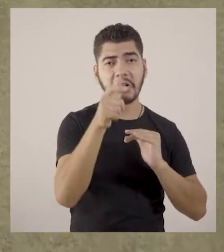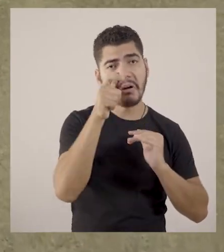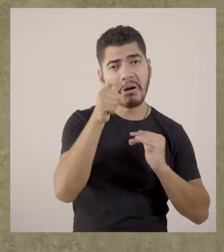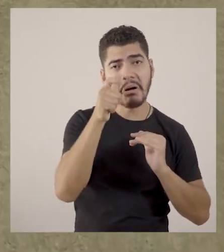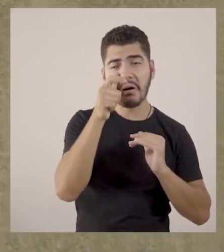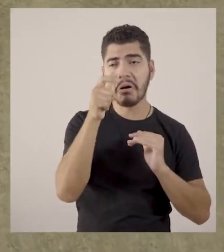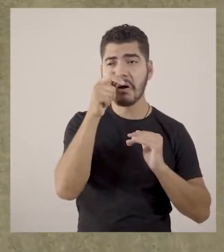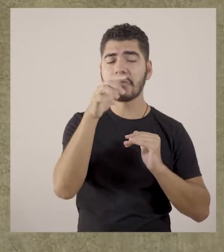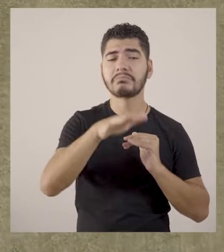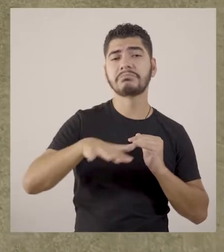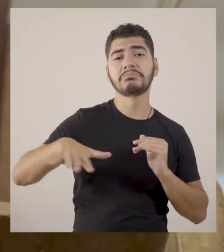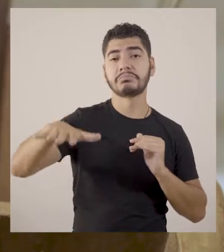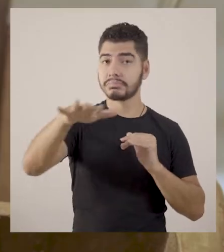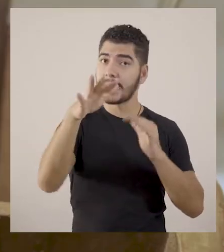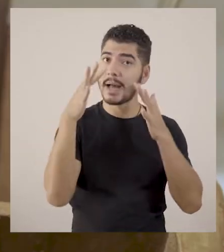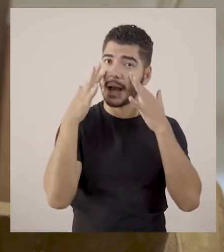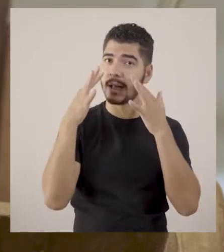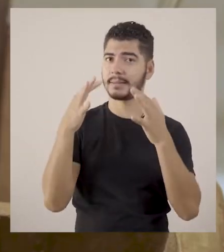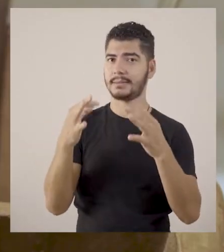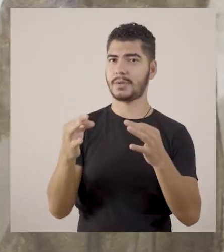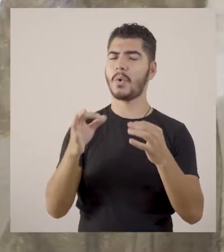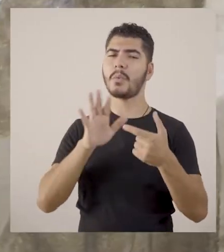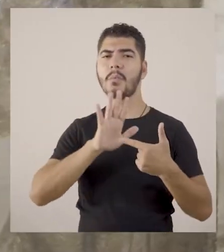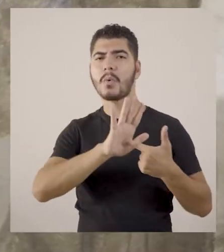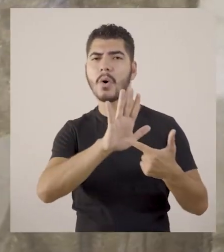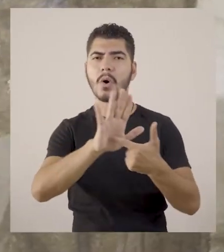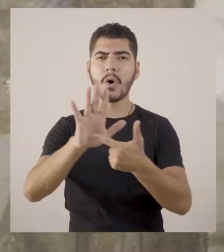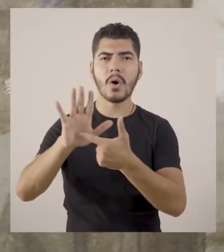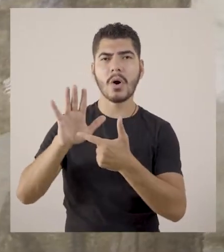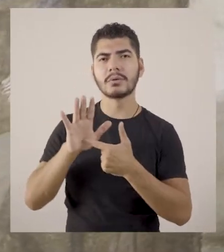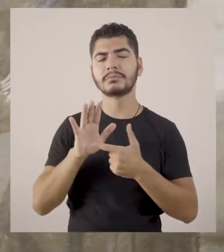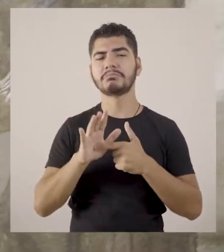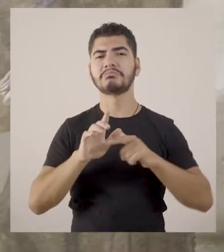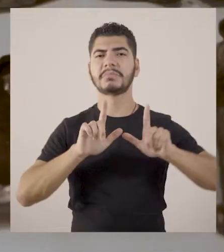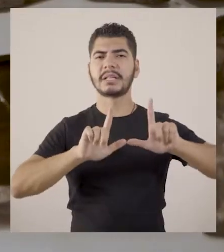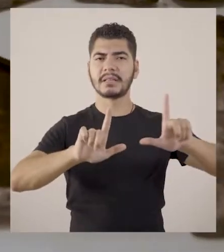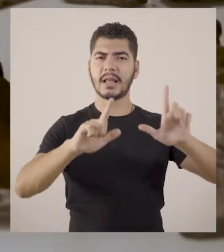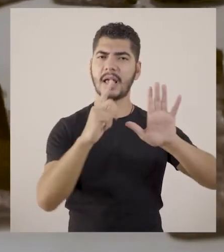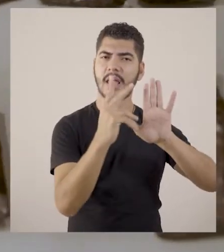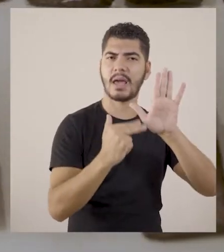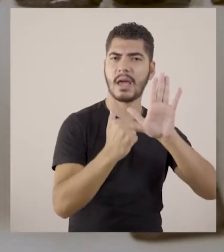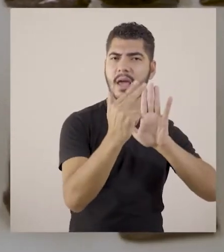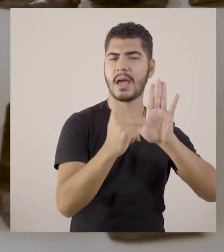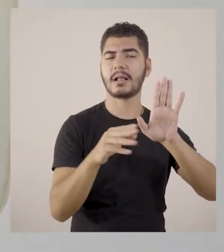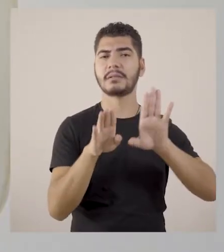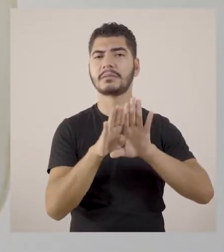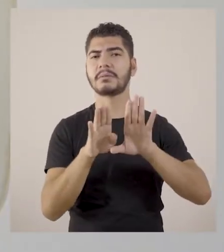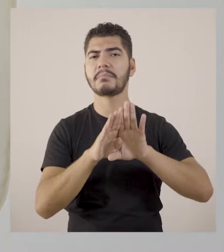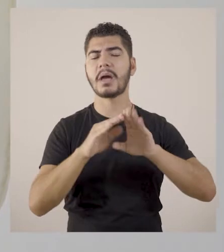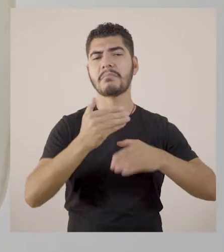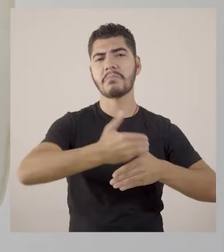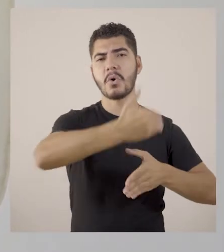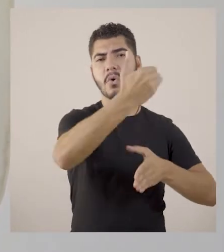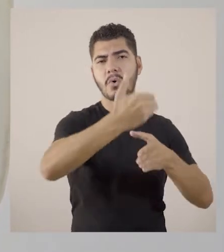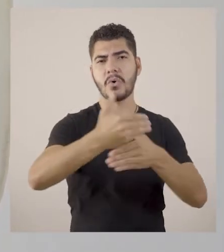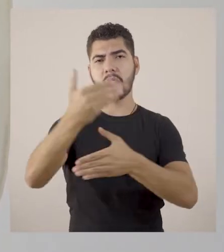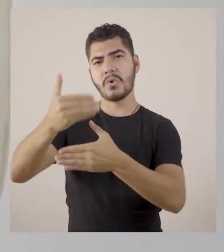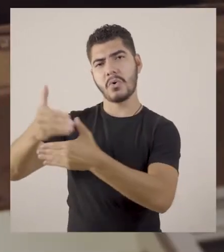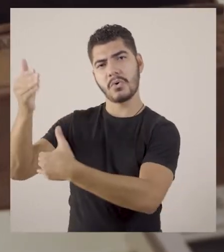observava o mundo com um olhar atento, representado em suas telas e em seus murais.